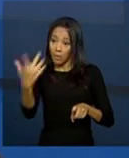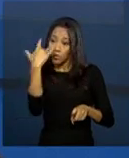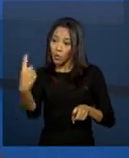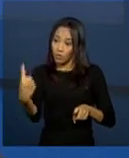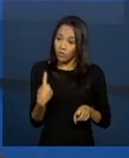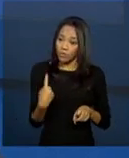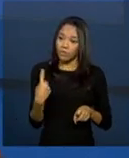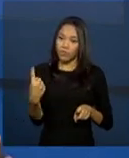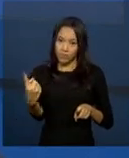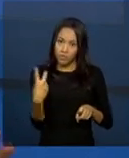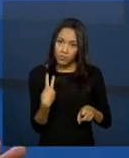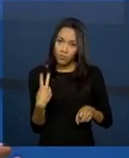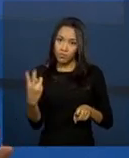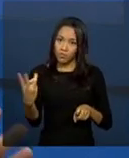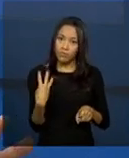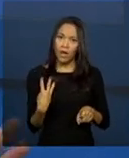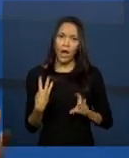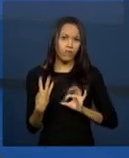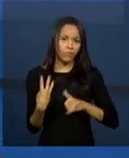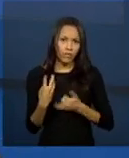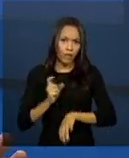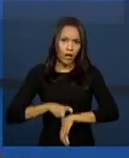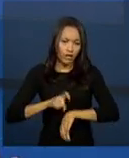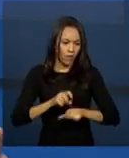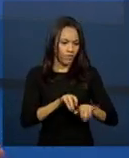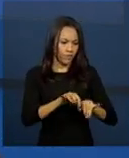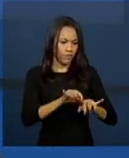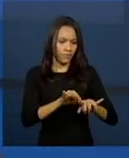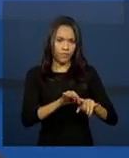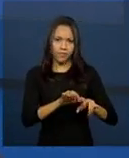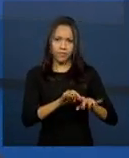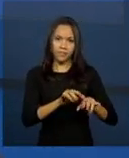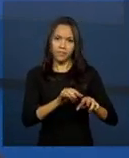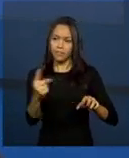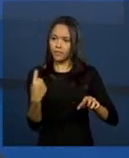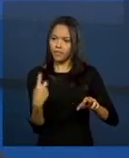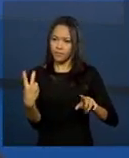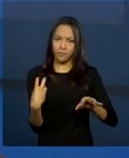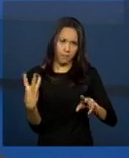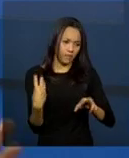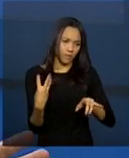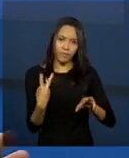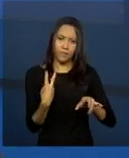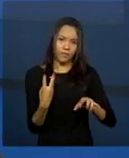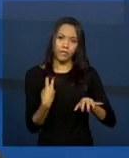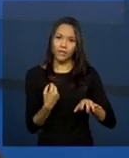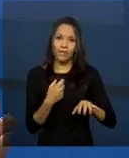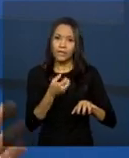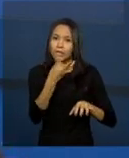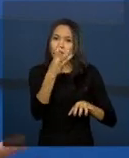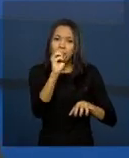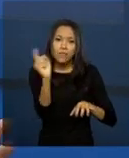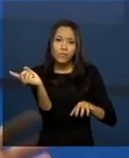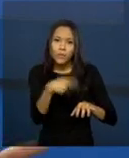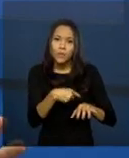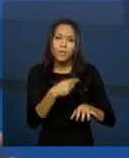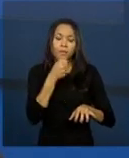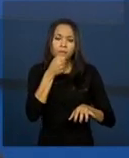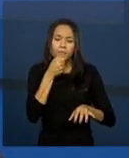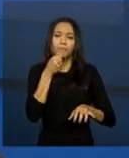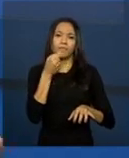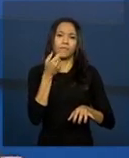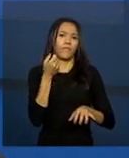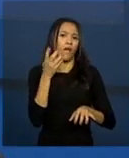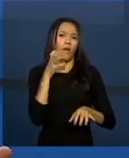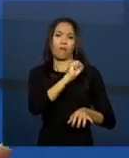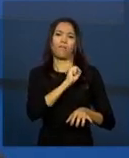pode ir lá e colocar já no sistema que ele vai gastar, como eu mencionei, vai gastar 30 segundos, 40 segundos